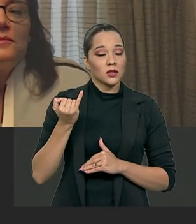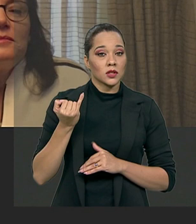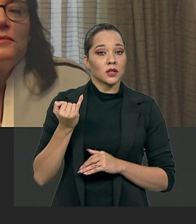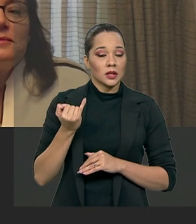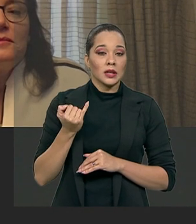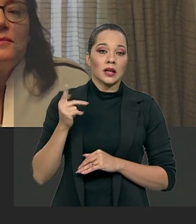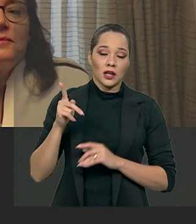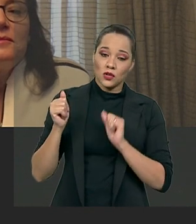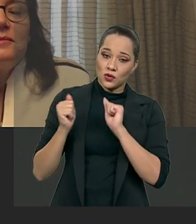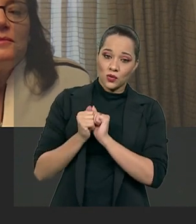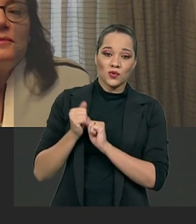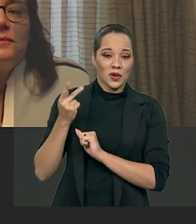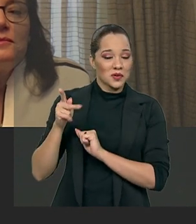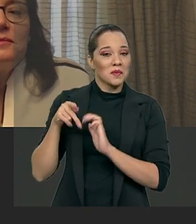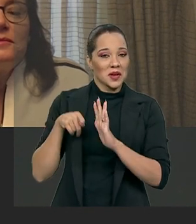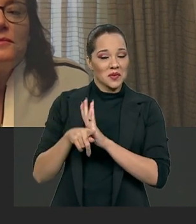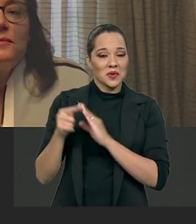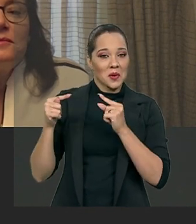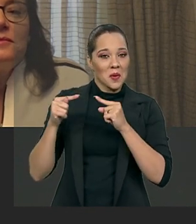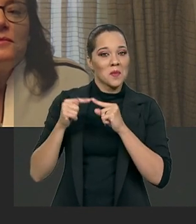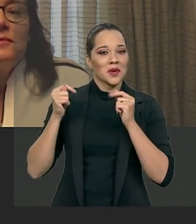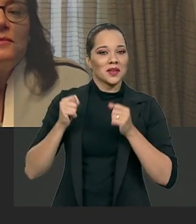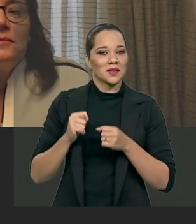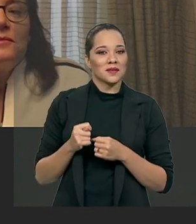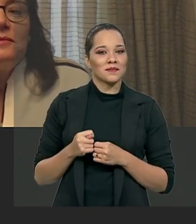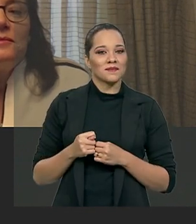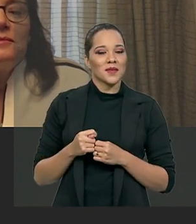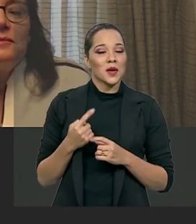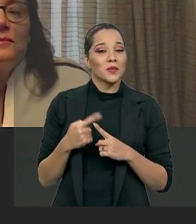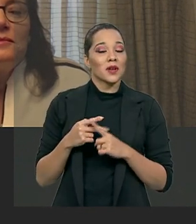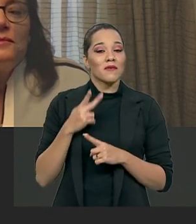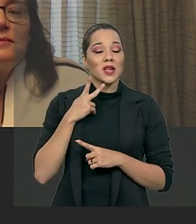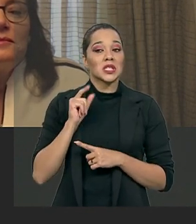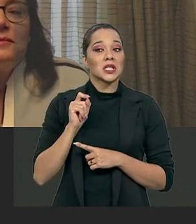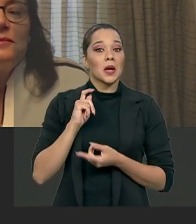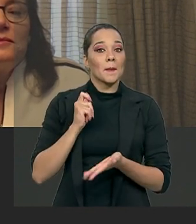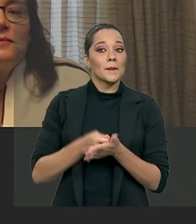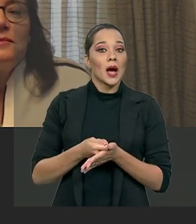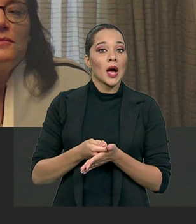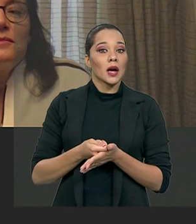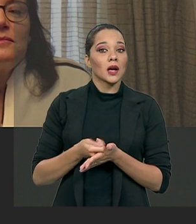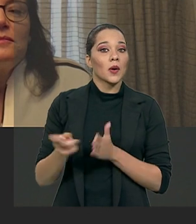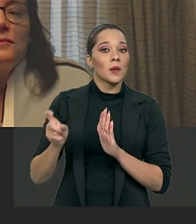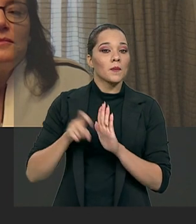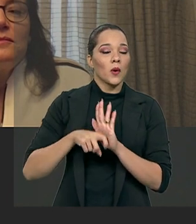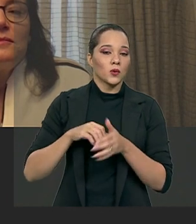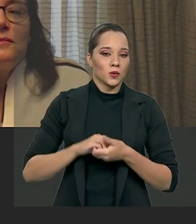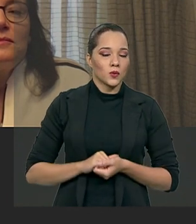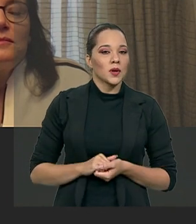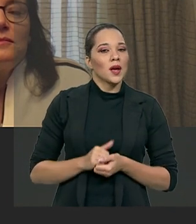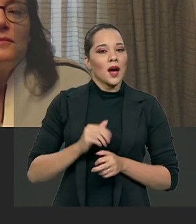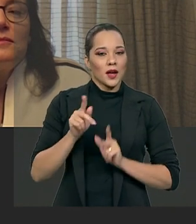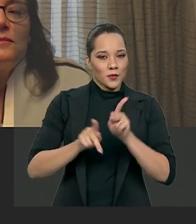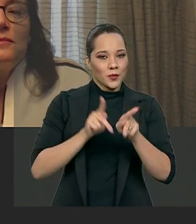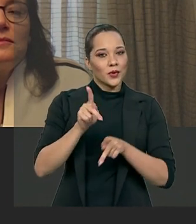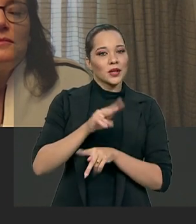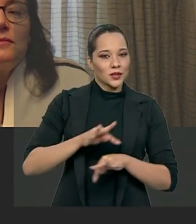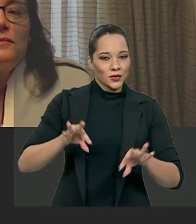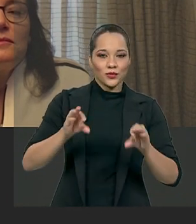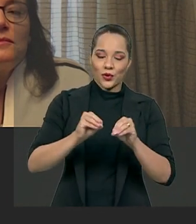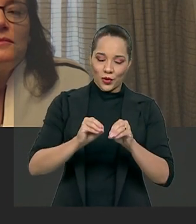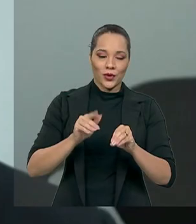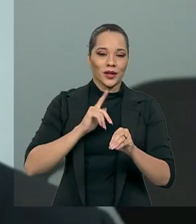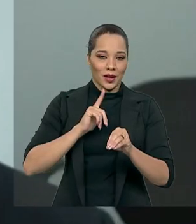sua pergunta, porque ela está tratando aí de quem paga o tributo. E aí, a população inteira está